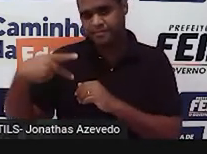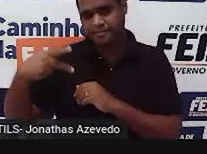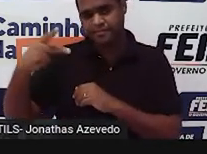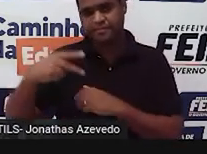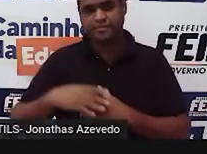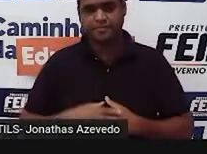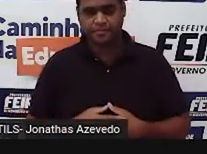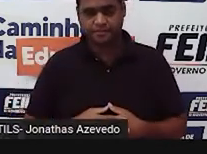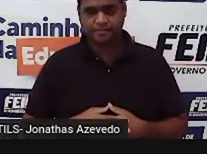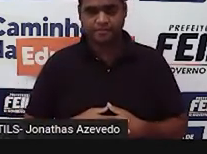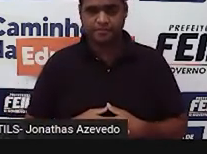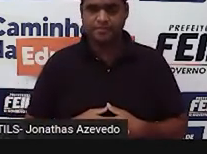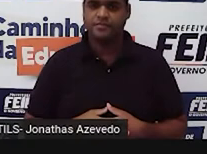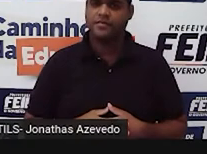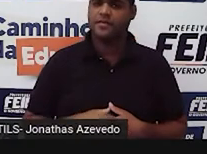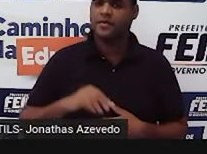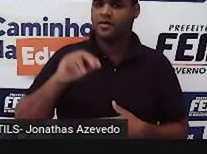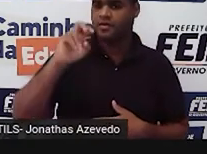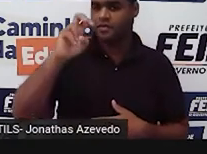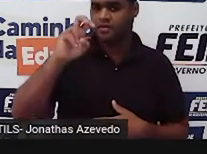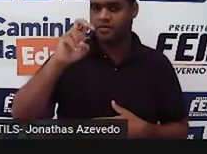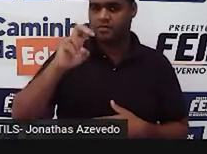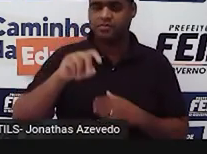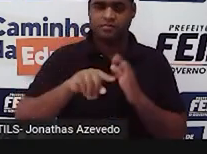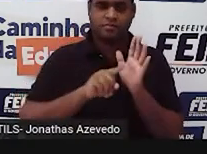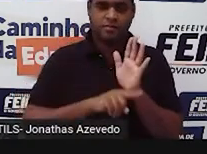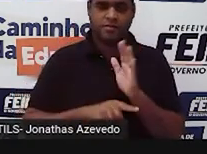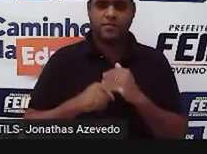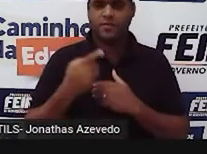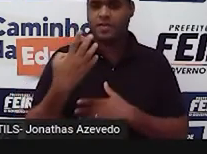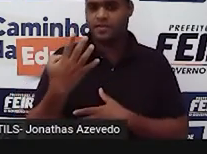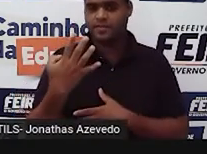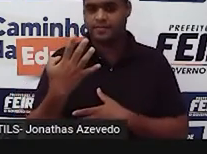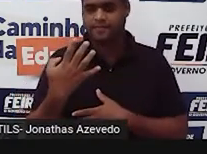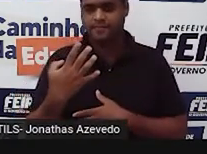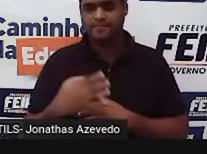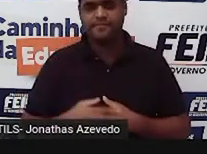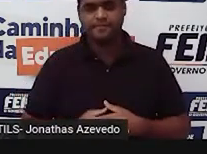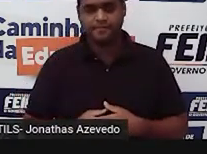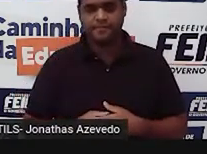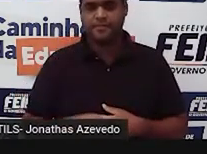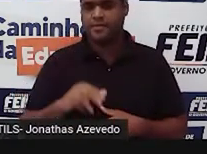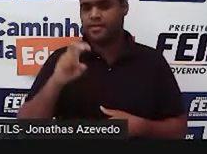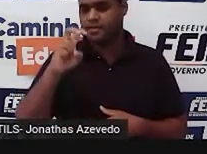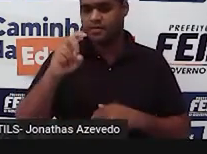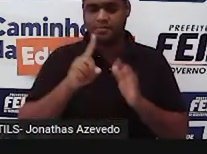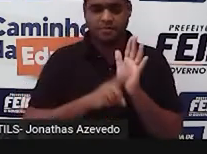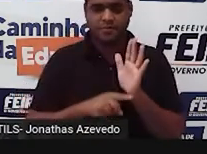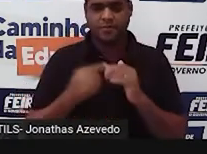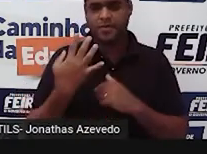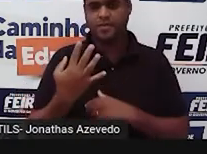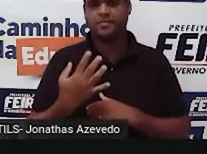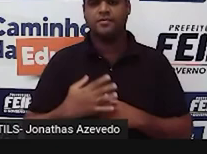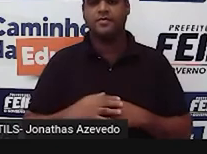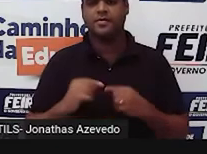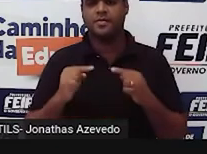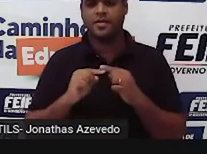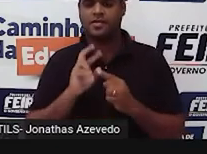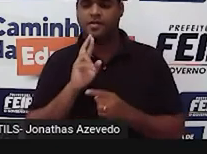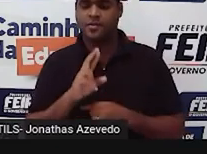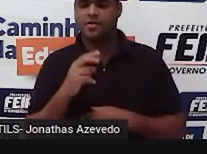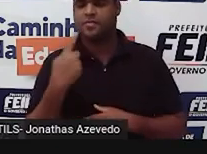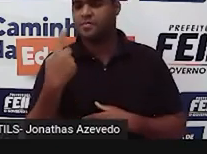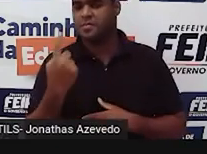Que no caso foi 5 e 4. E a subtração eu pego o 5, que é maior do que 4, e faço 5 menos 4, que dá 1.